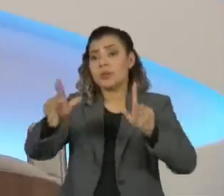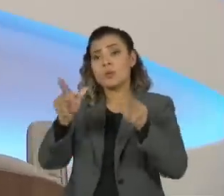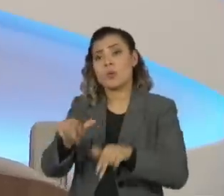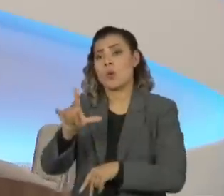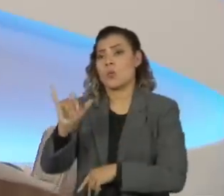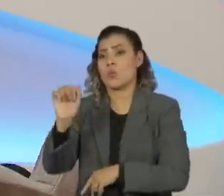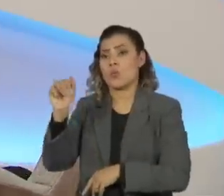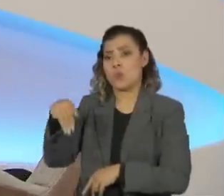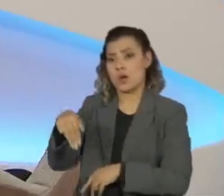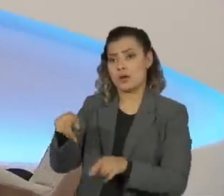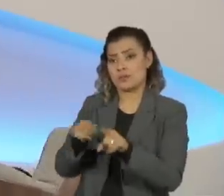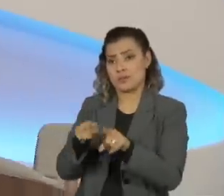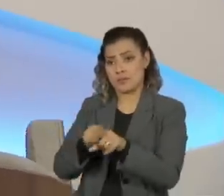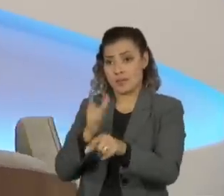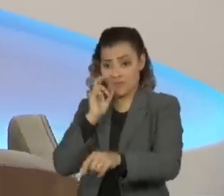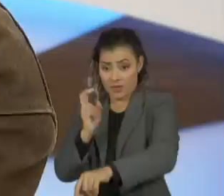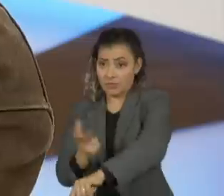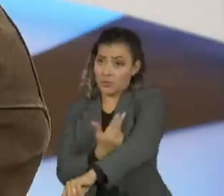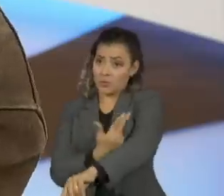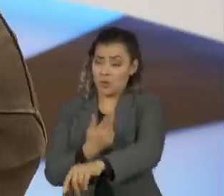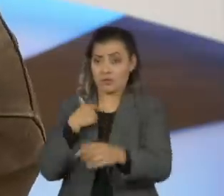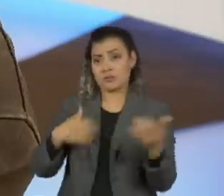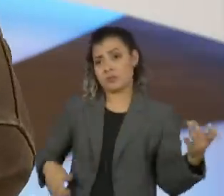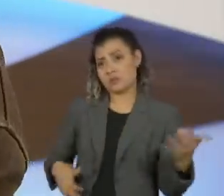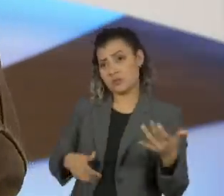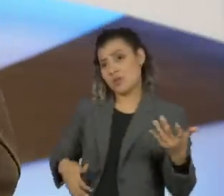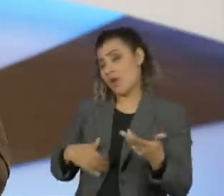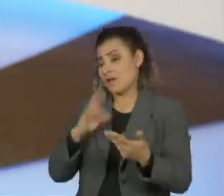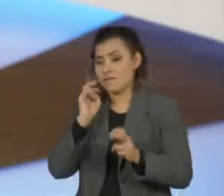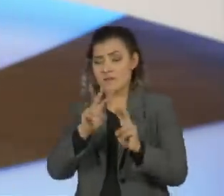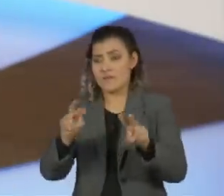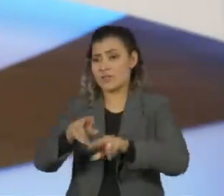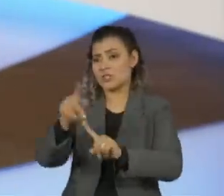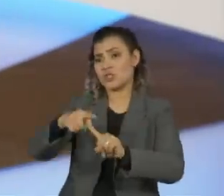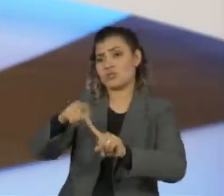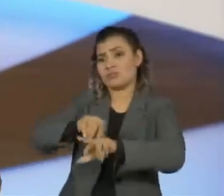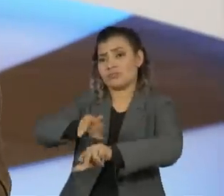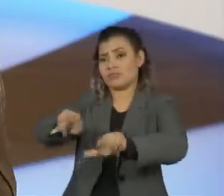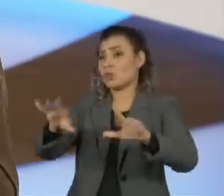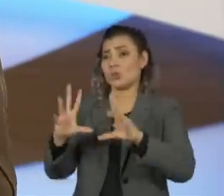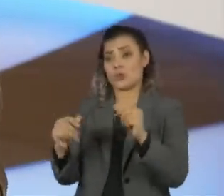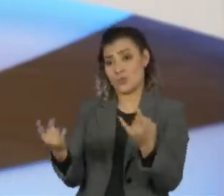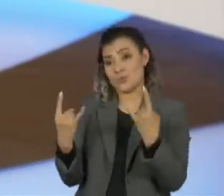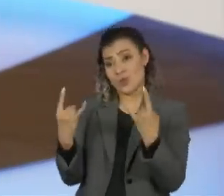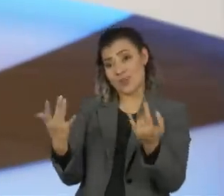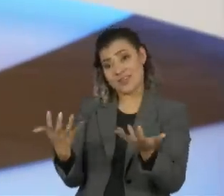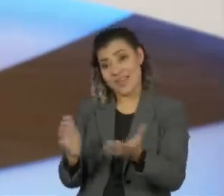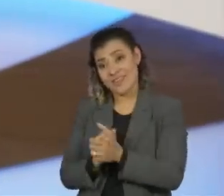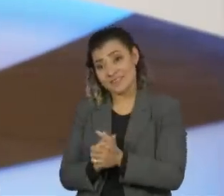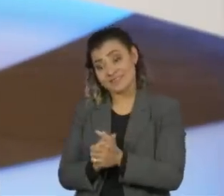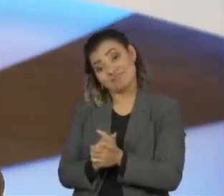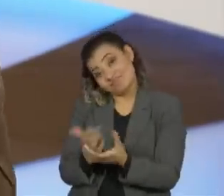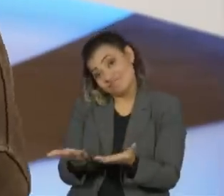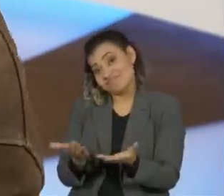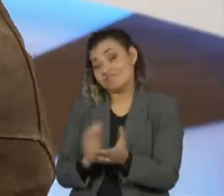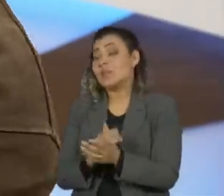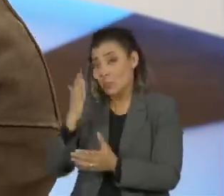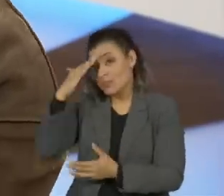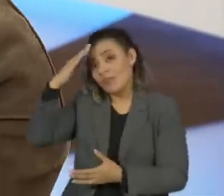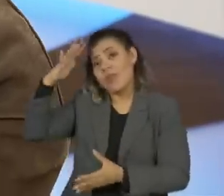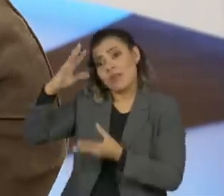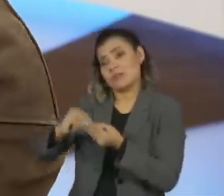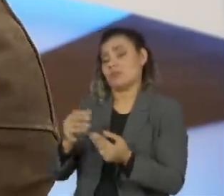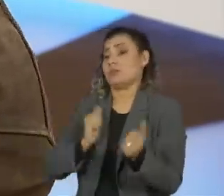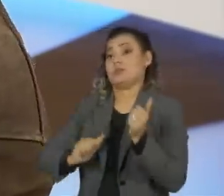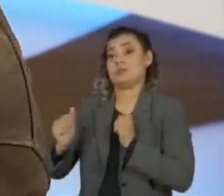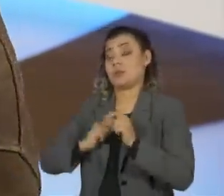com um tupete, uma tatuagem, tudo, com guitarra, só. Todo mundo quer ser roqueiro. Eu também compreendo esse anseio,